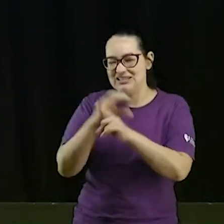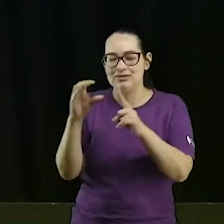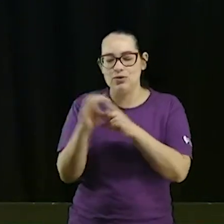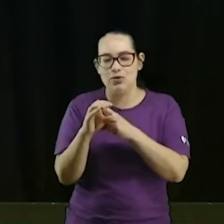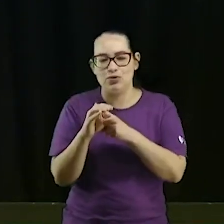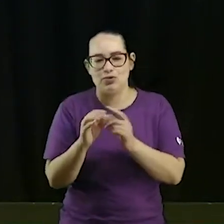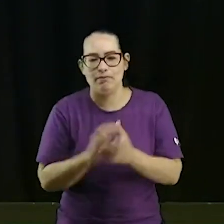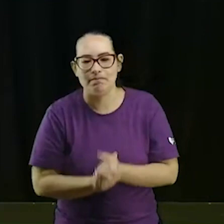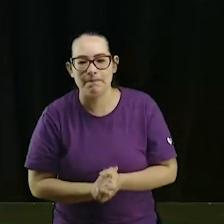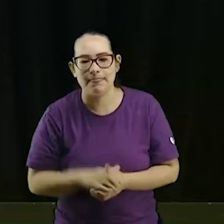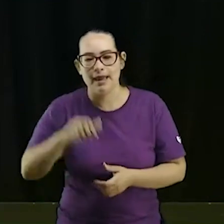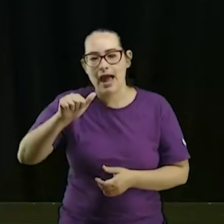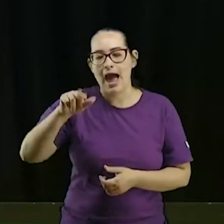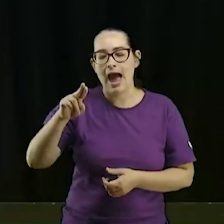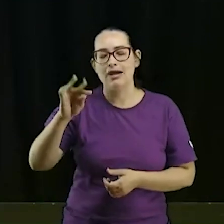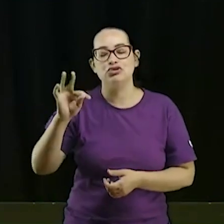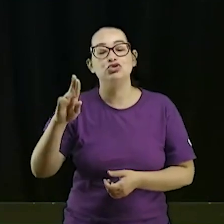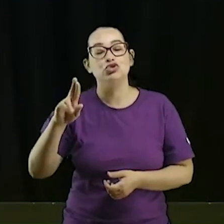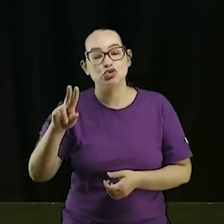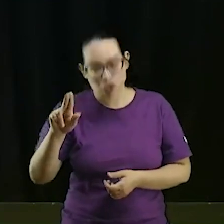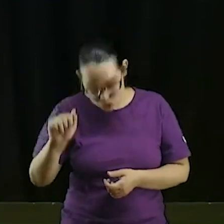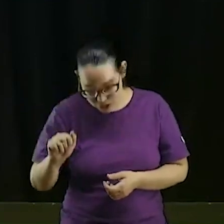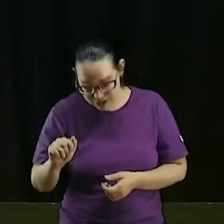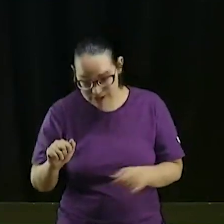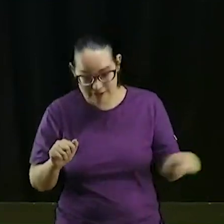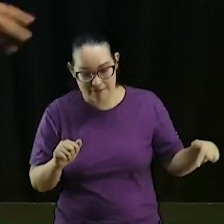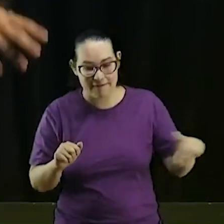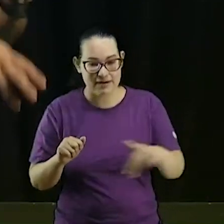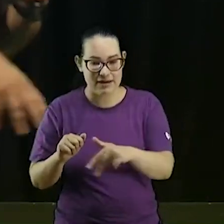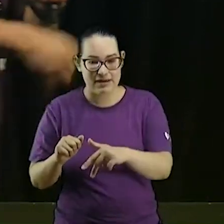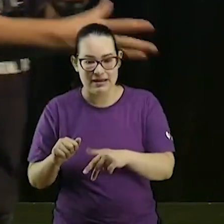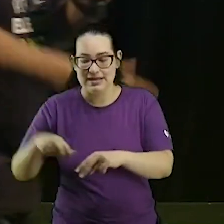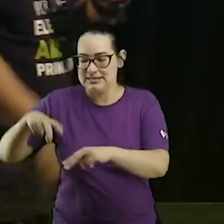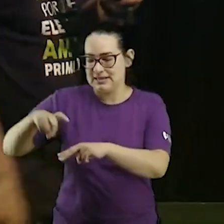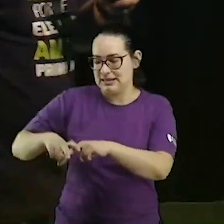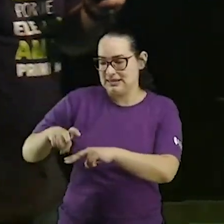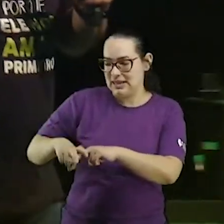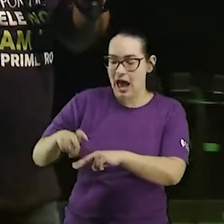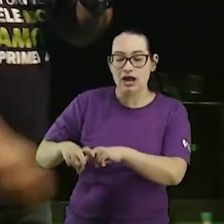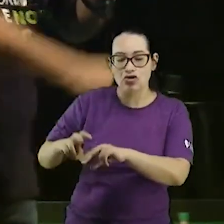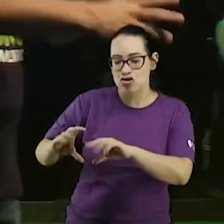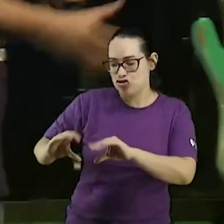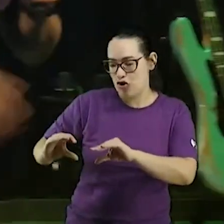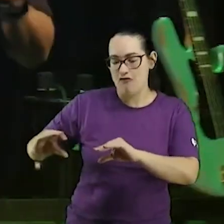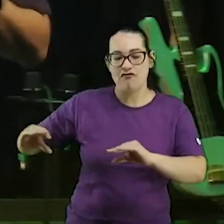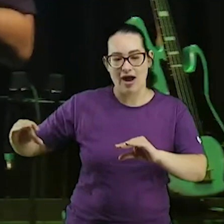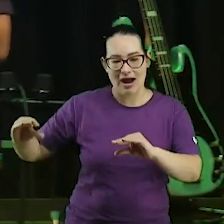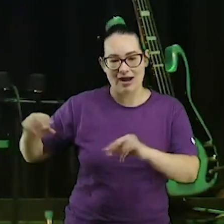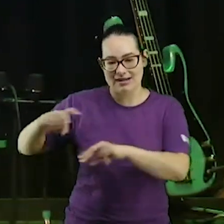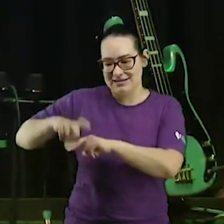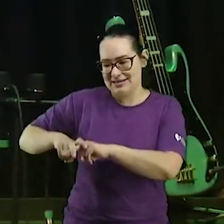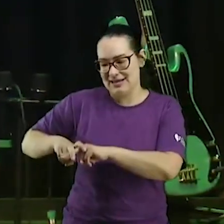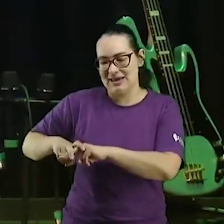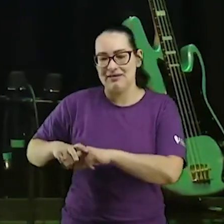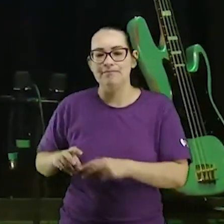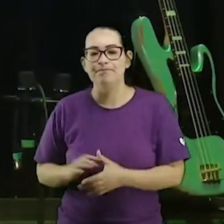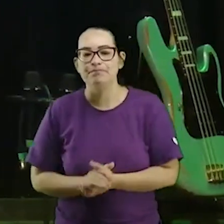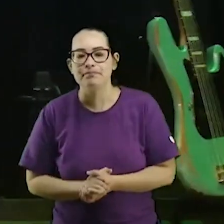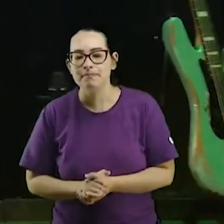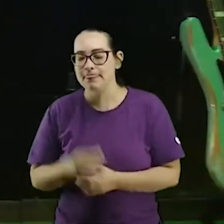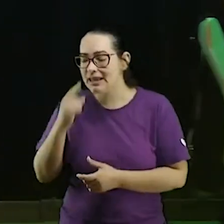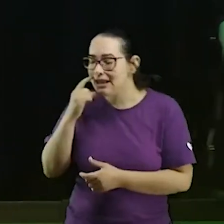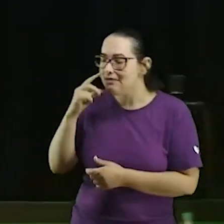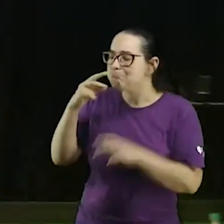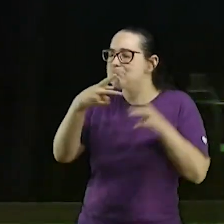Arthur passava pela Natália e Natália quieta estudando sentado na mesa no sofá garoto ele me via